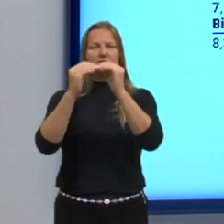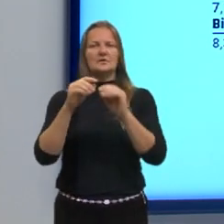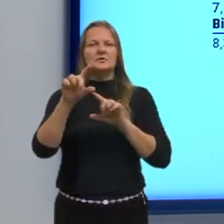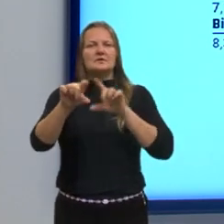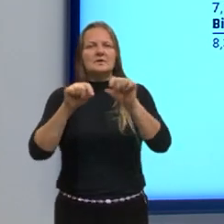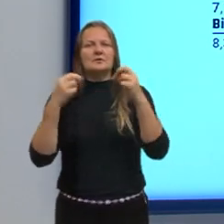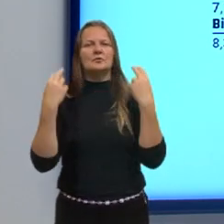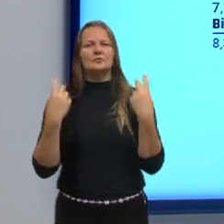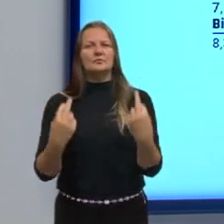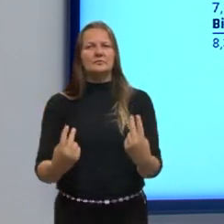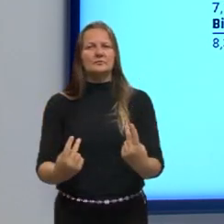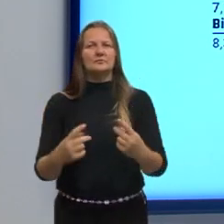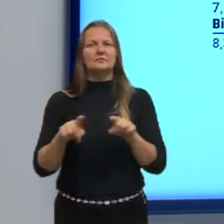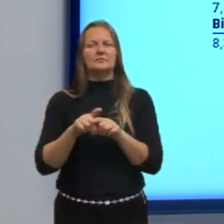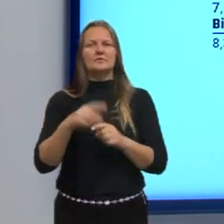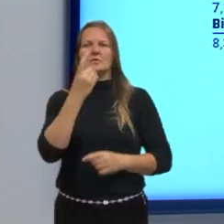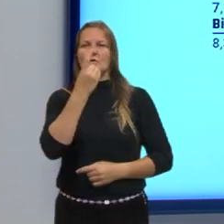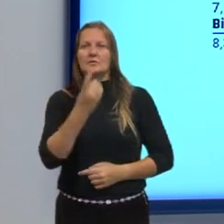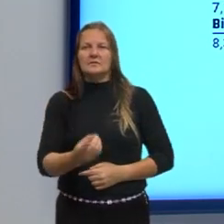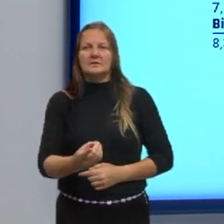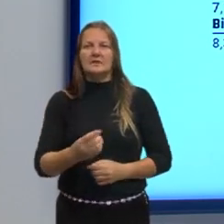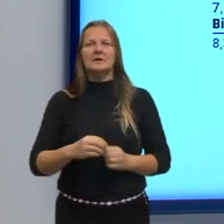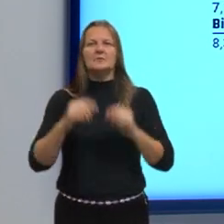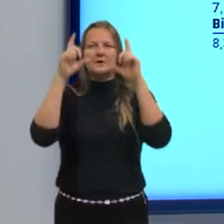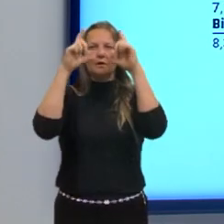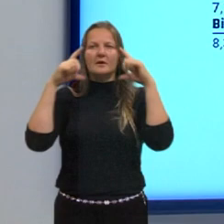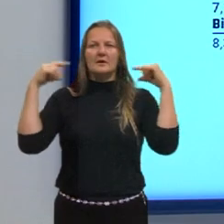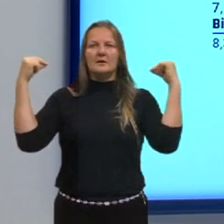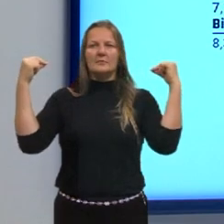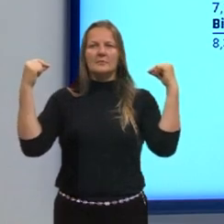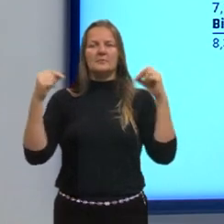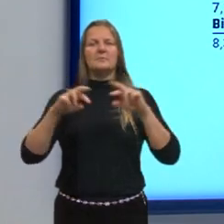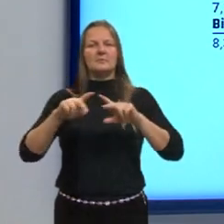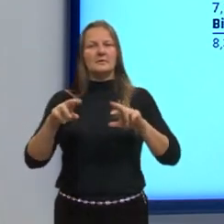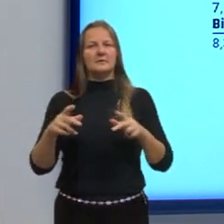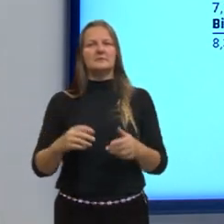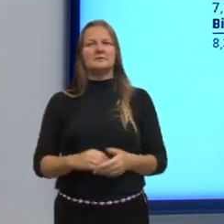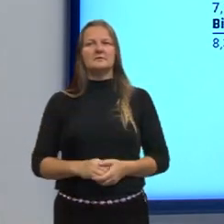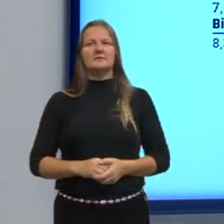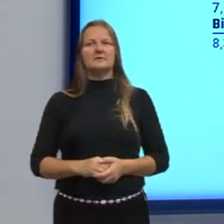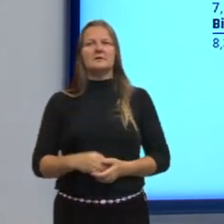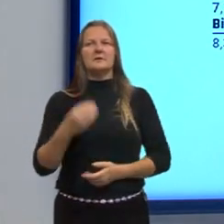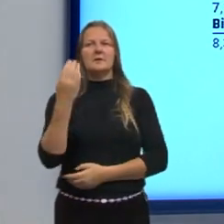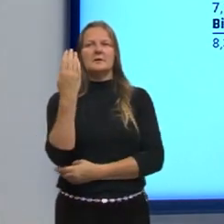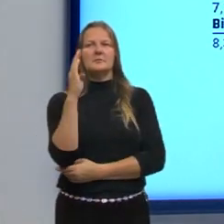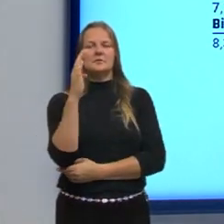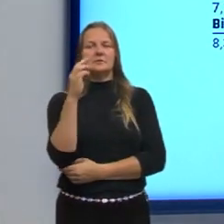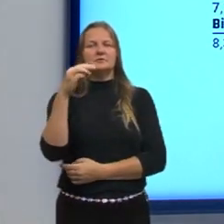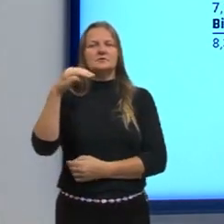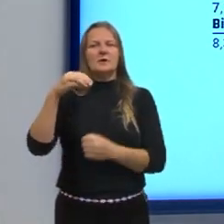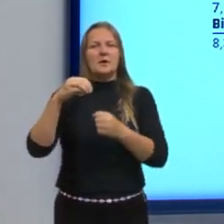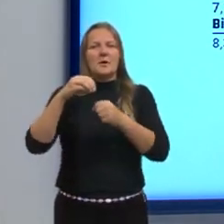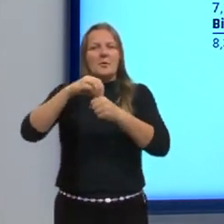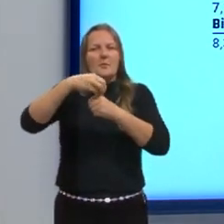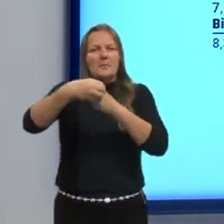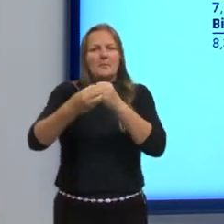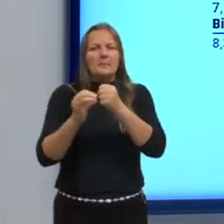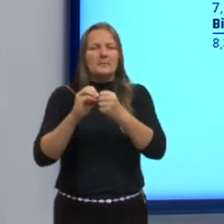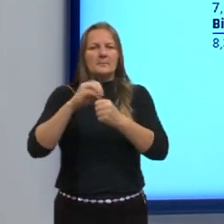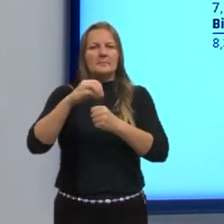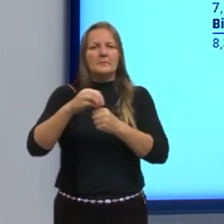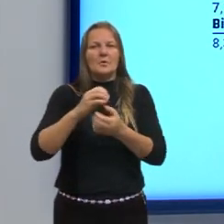natural, darwinismo, lamarquismo, biologia molecular, tanto a